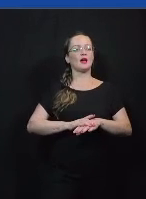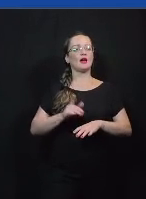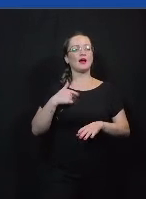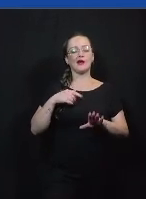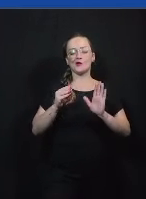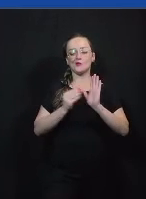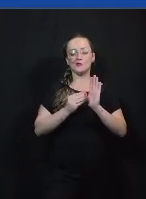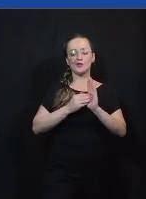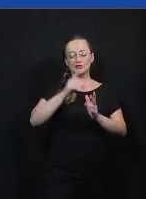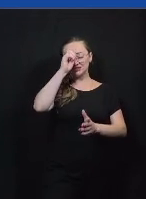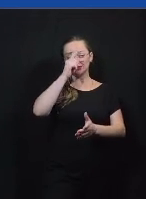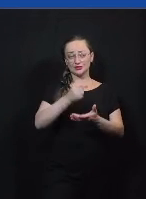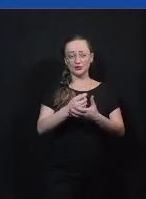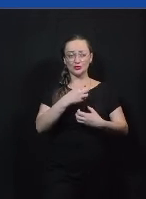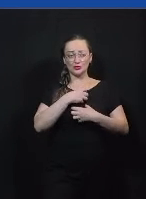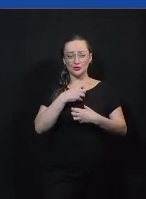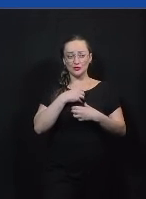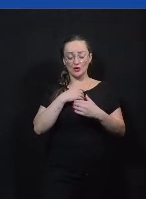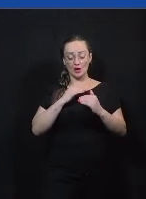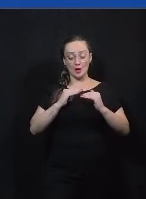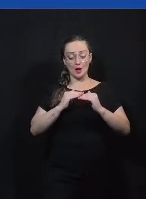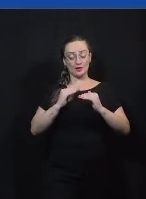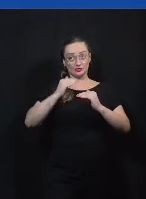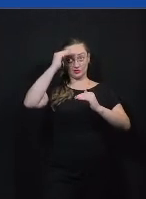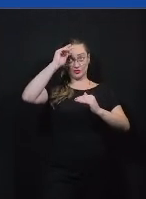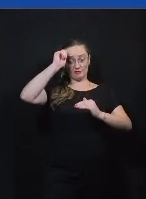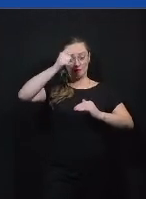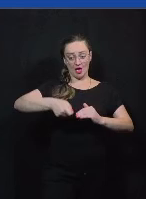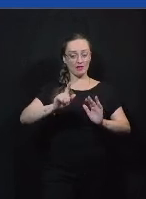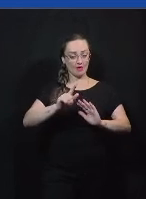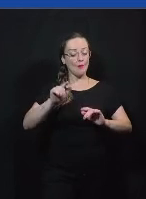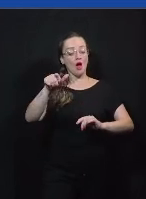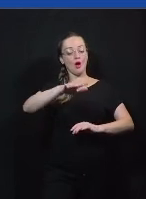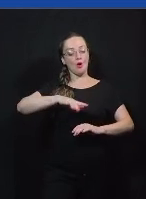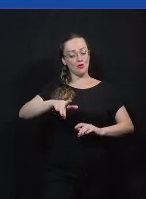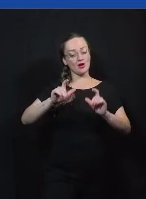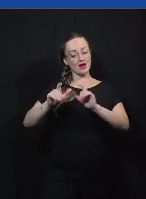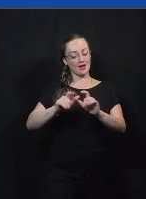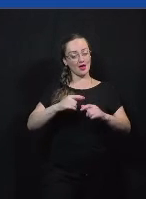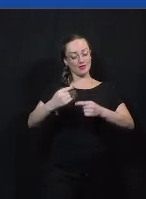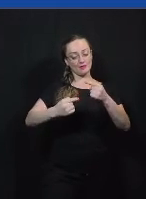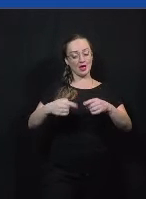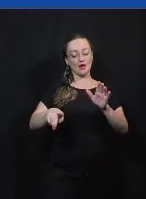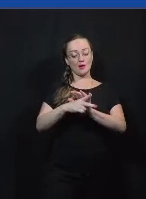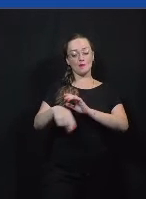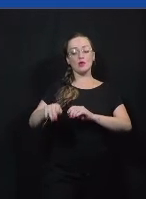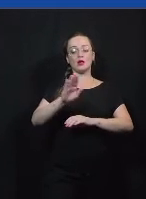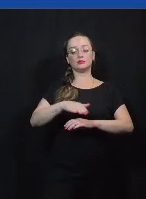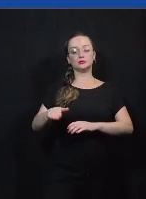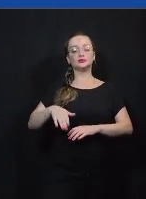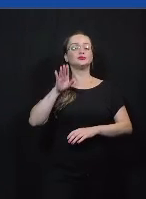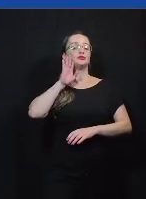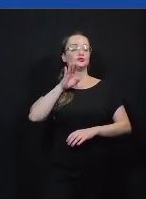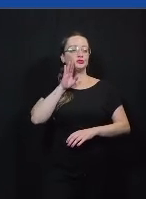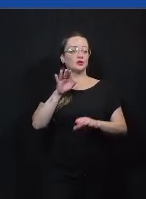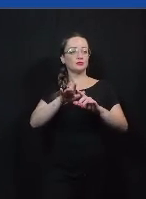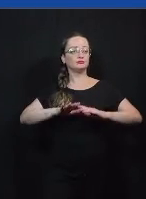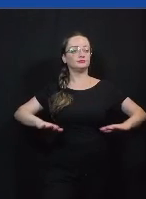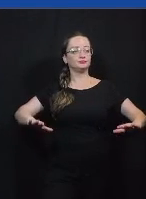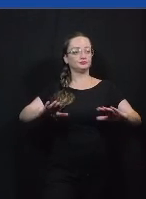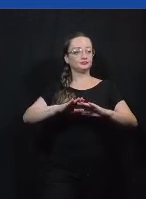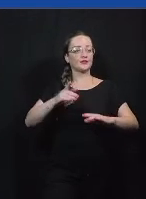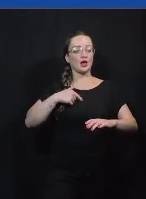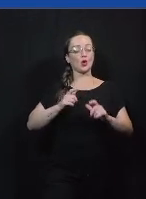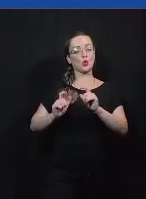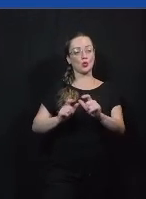feita de forma de cima para baixo então é um espaço também legal para os alunos debaterem questões que eles acham legais e talvez não tenha espaço é um